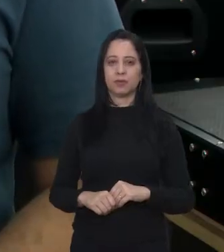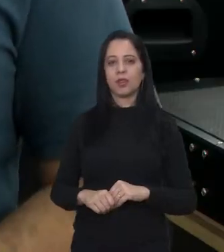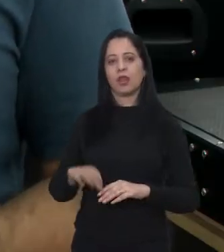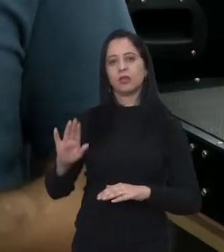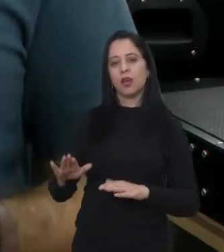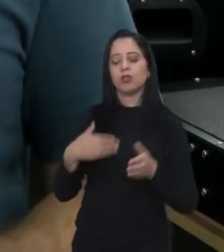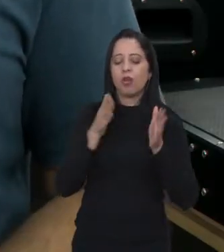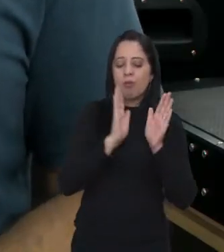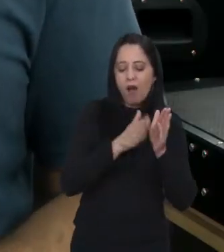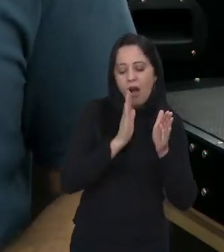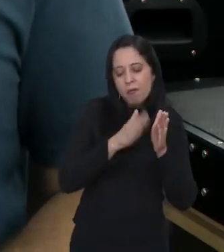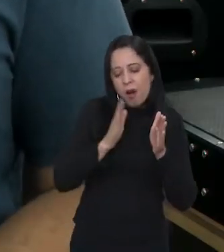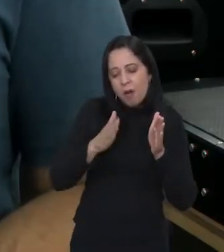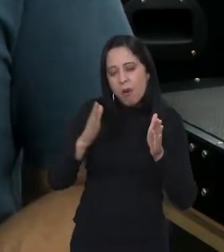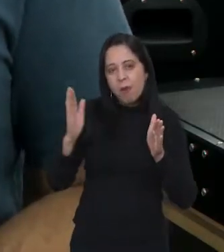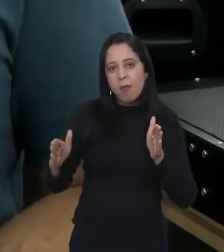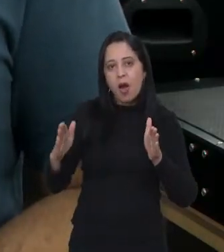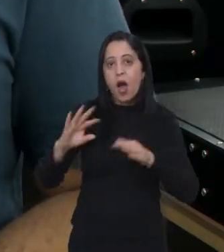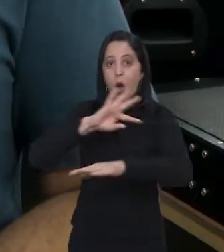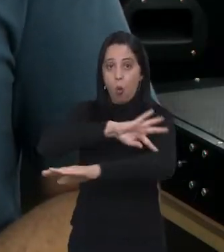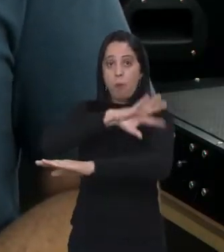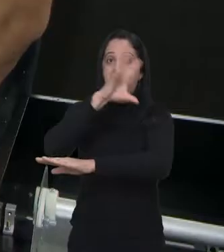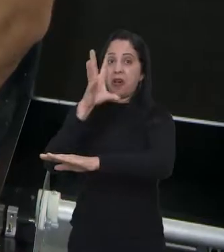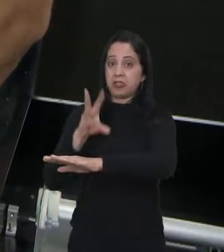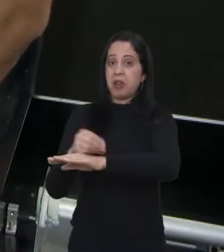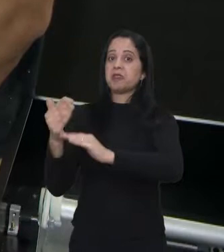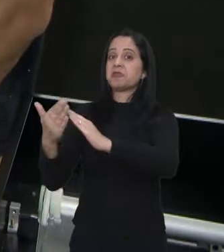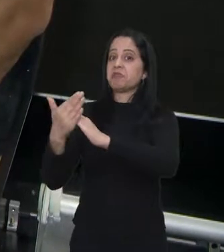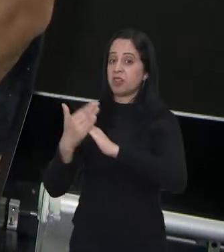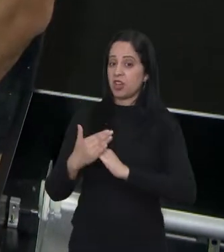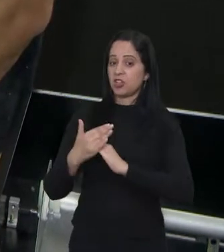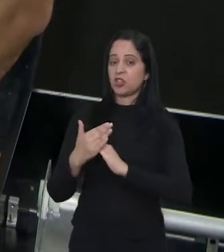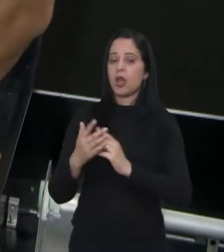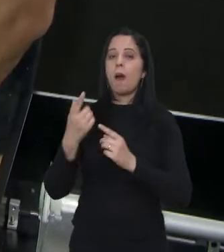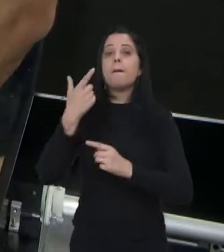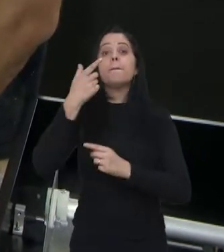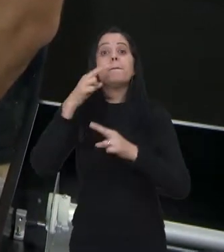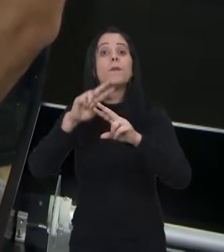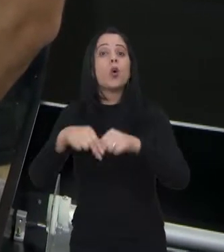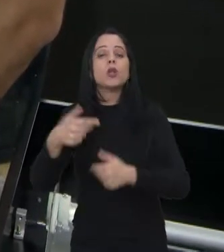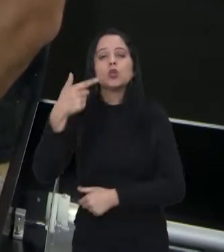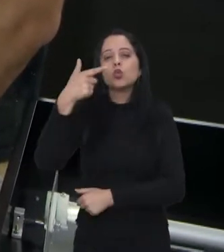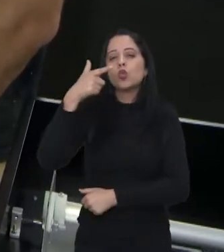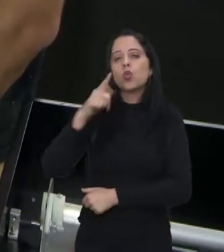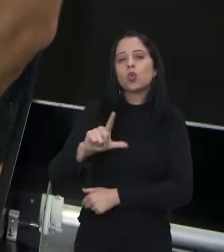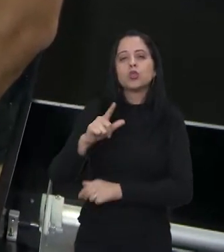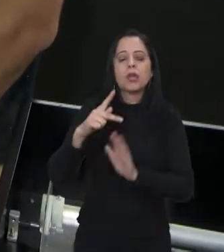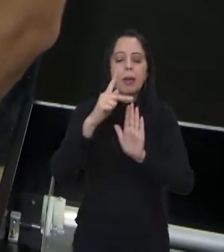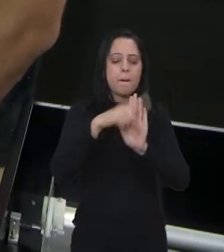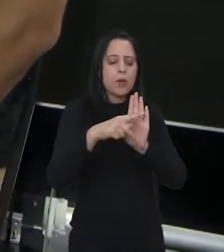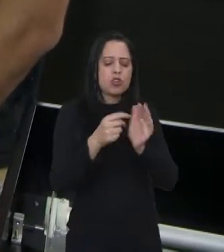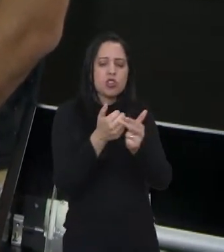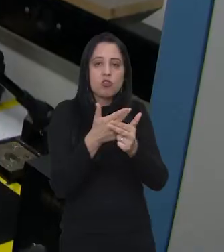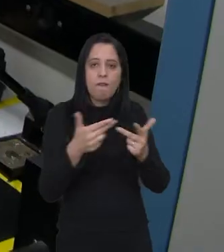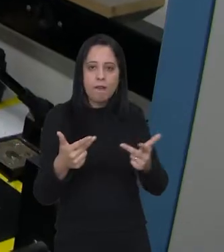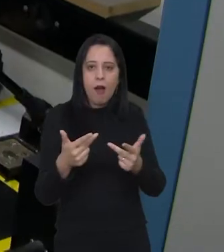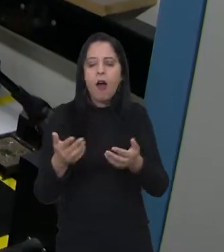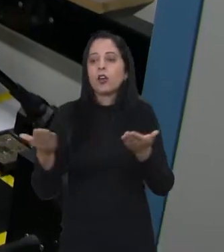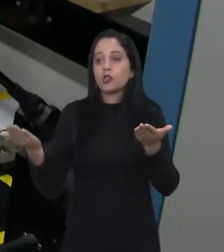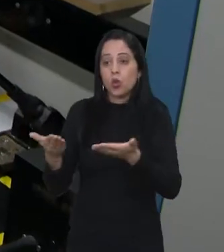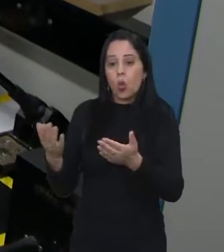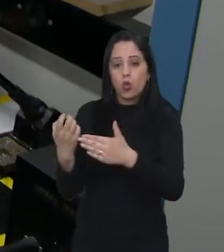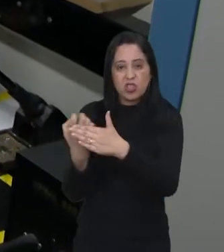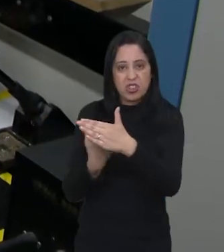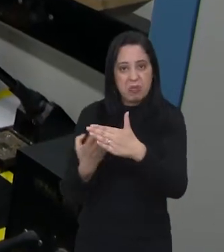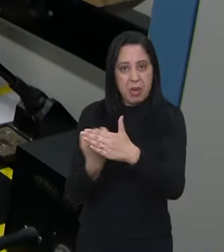Durante todo esse processo de ajuda do Parque Tecnológico, a gente conseguiu desenvolver bastante projetos. Hoje a gente já tem uma empresa realmente